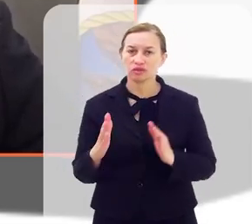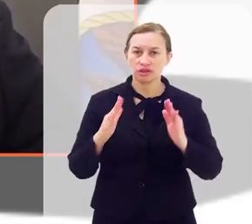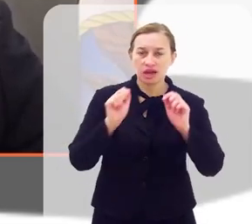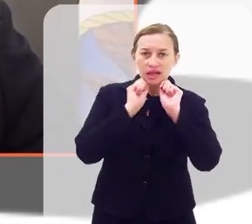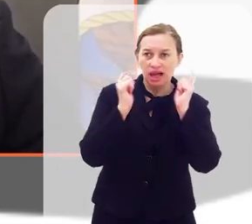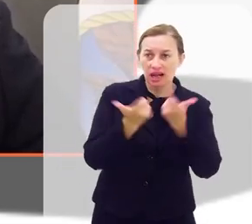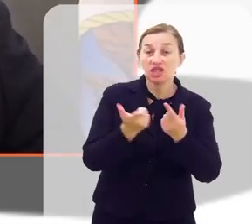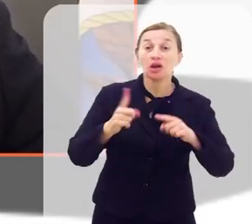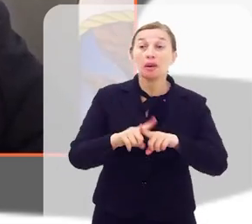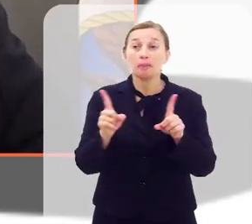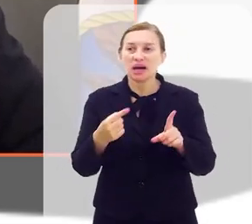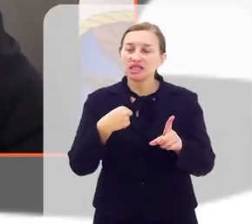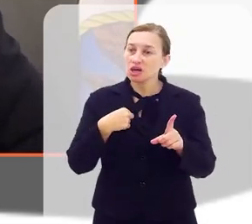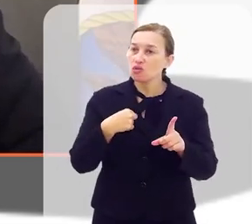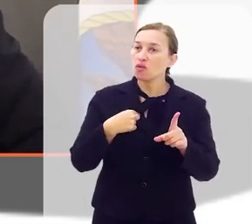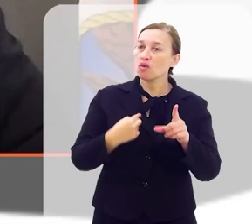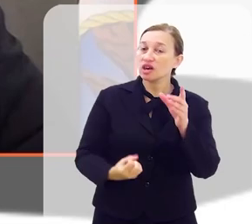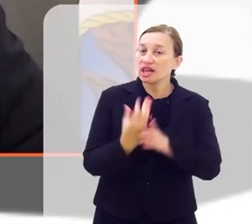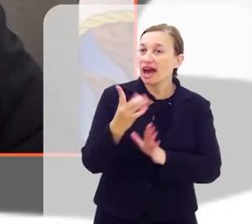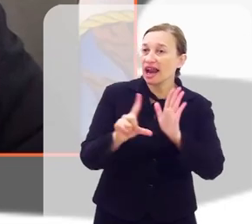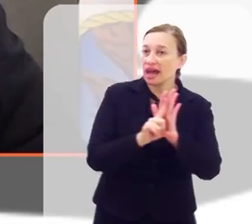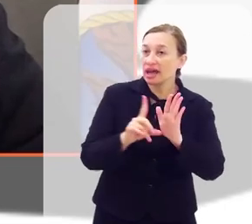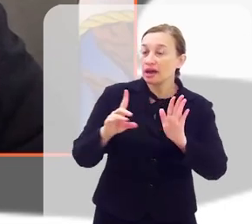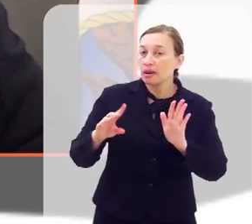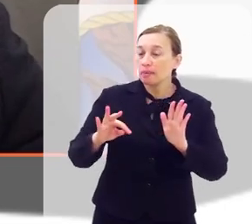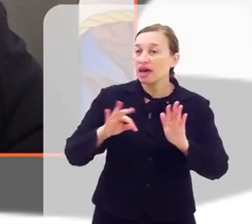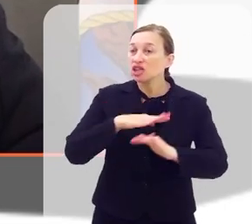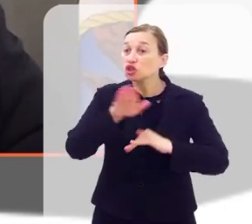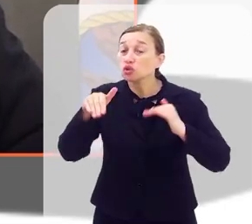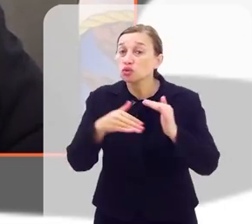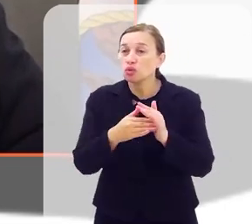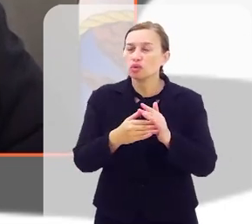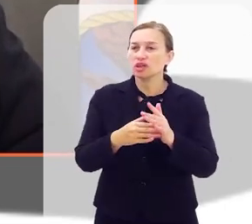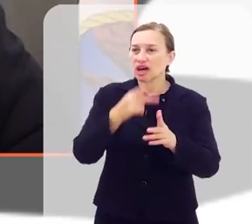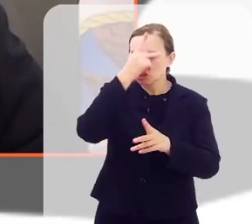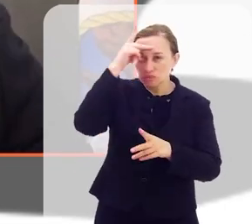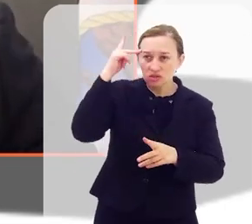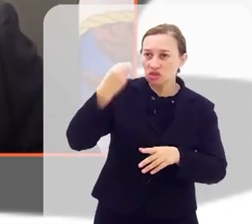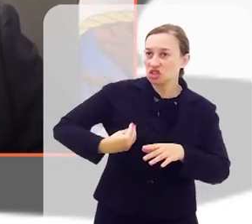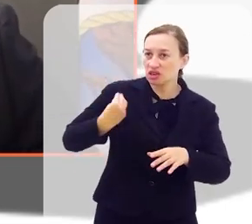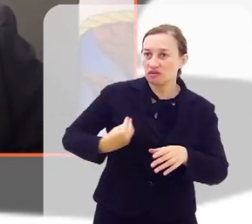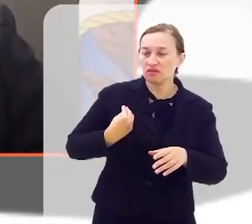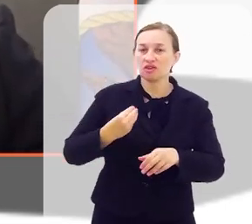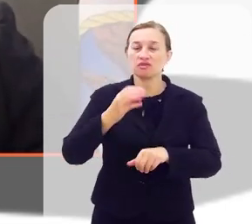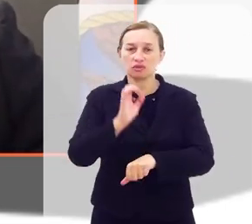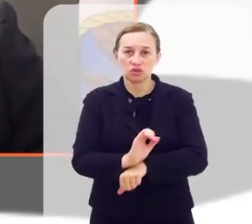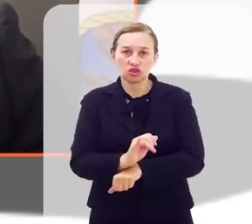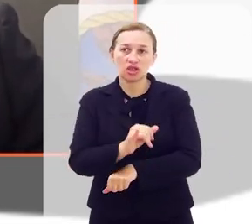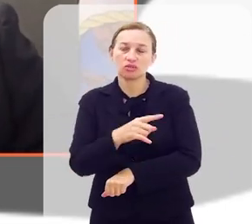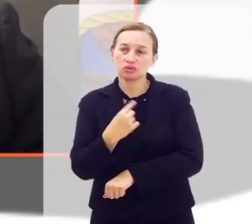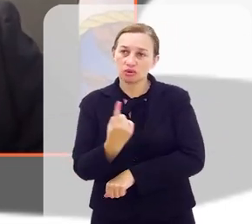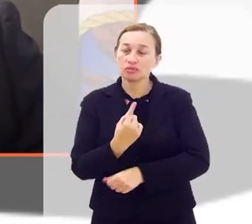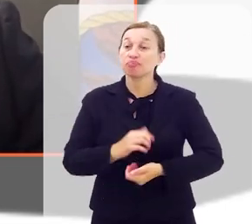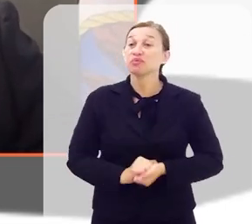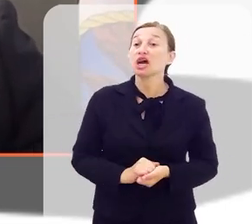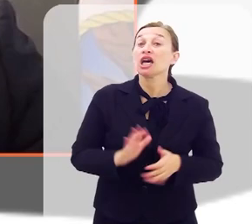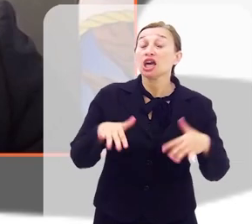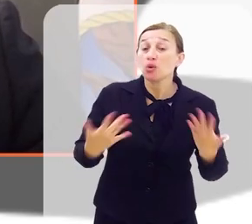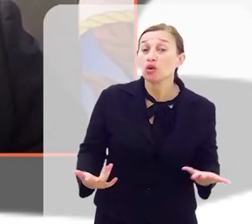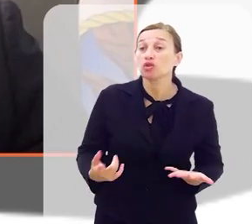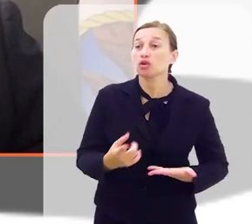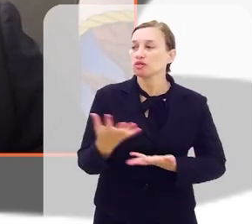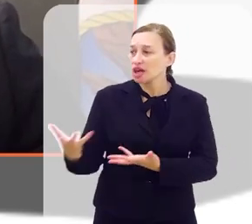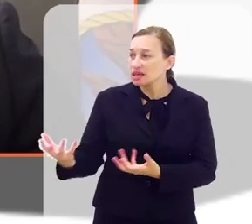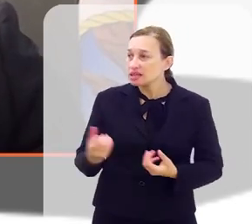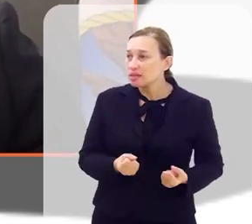casa. Mas eu vou legislar para as 17 milhões de pessoas que existem no nosso Estado. E quando